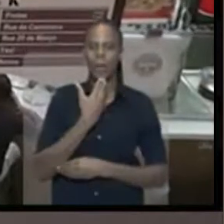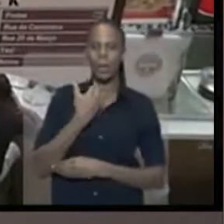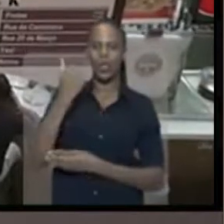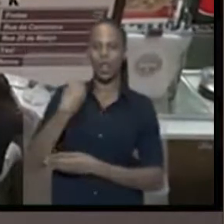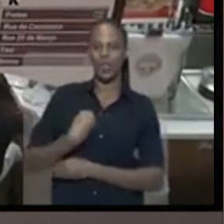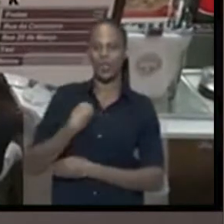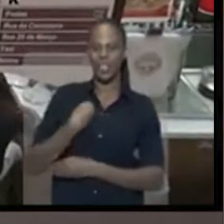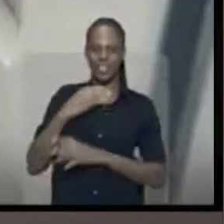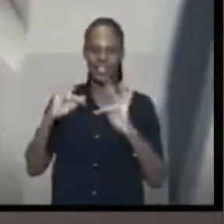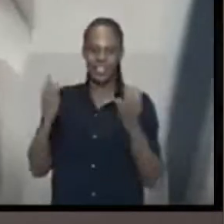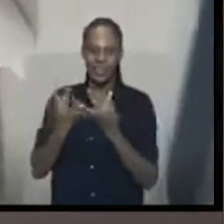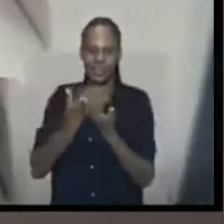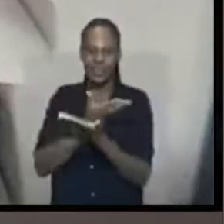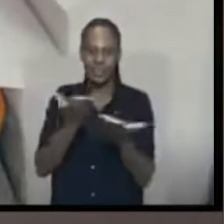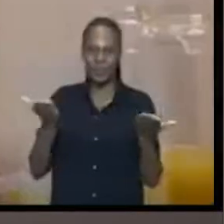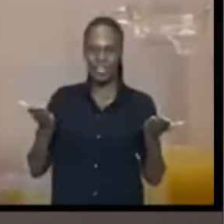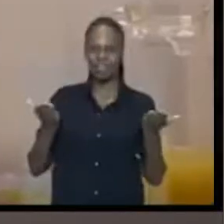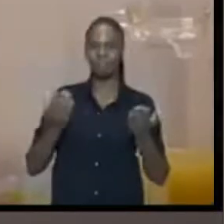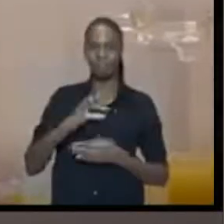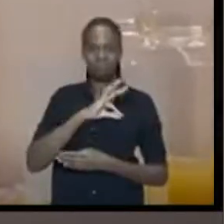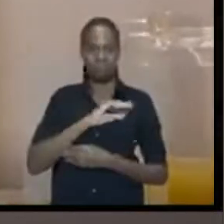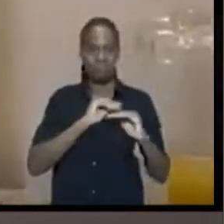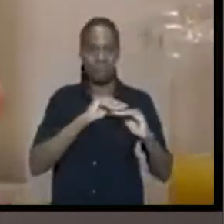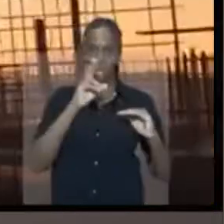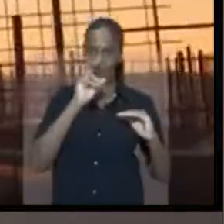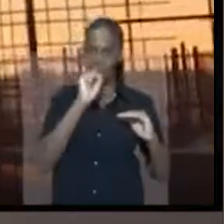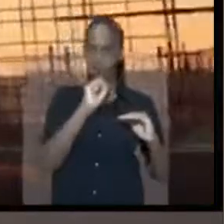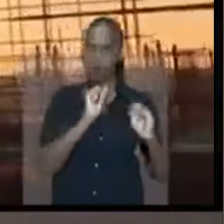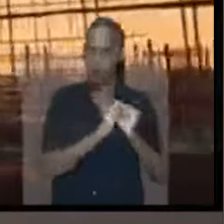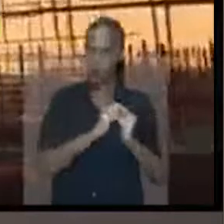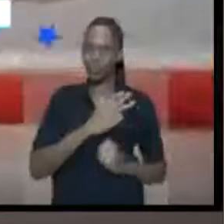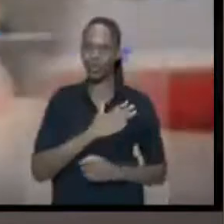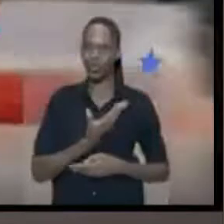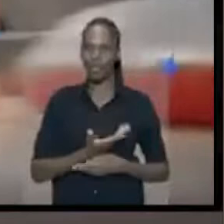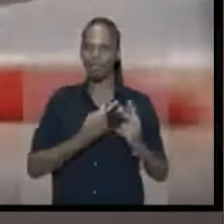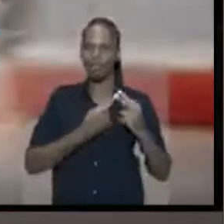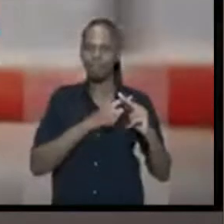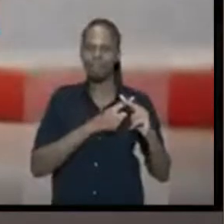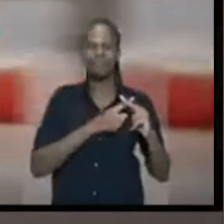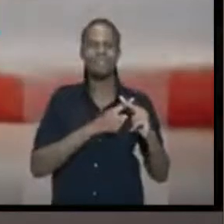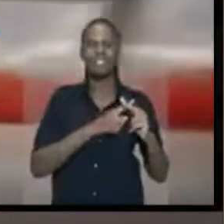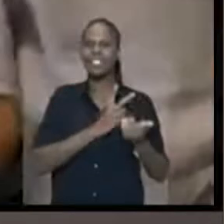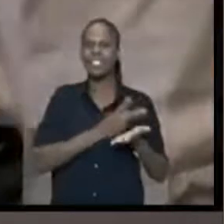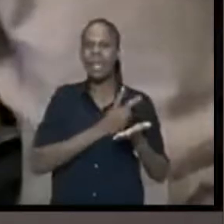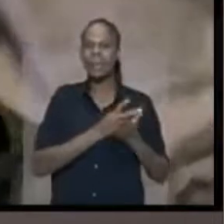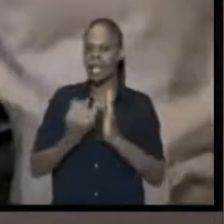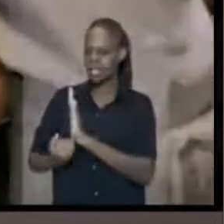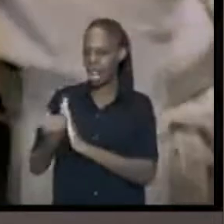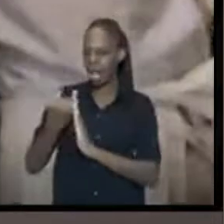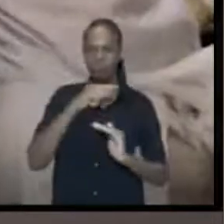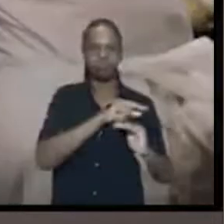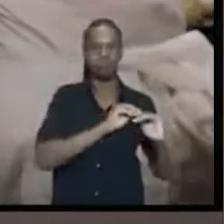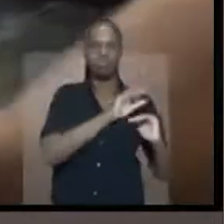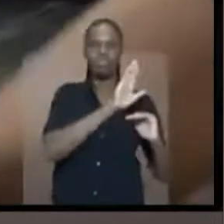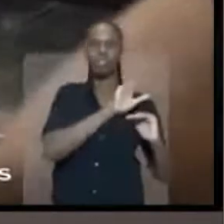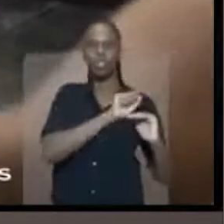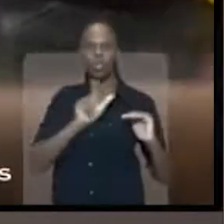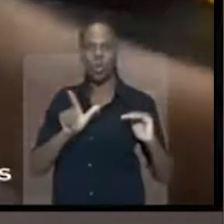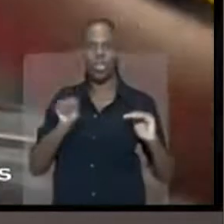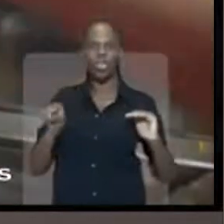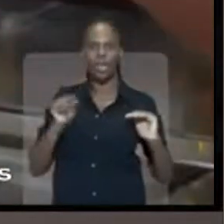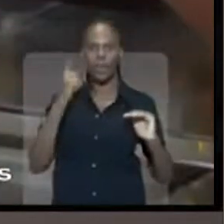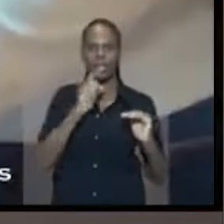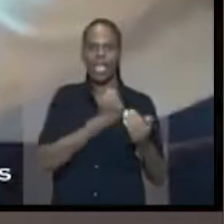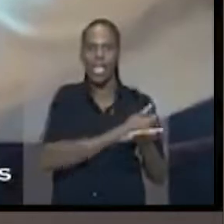Propostas do Lula pra melhorar a vida das famílias. Salário mínimo forte é com Lula. Reajuste sempre acima da inflação